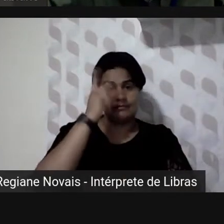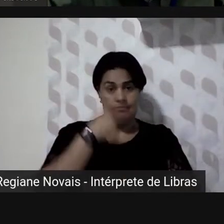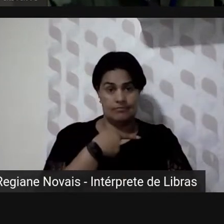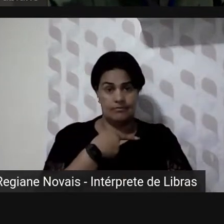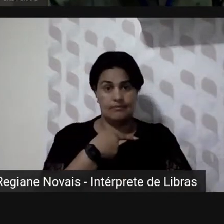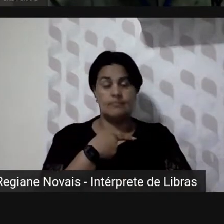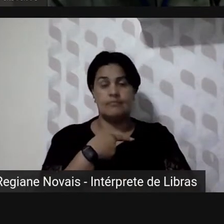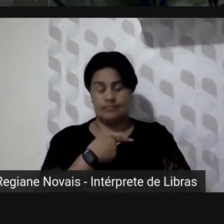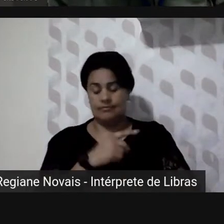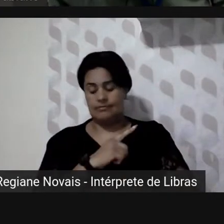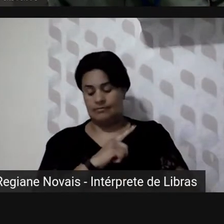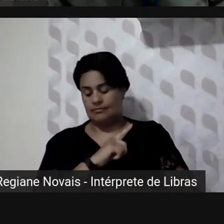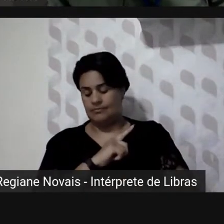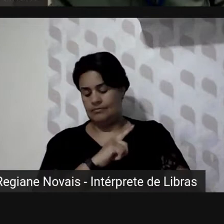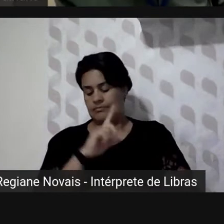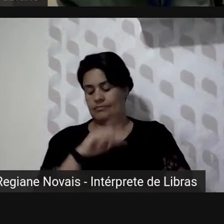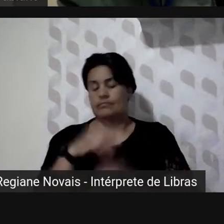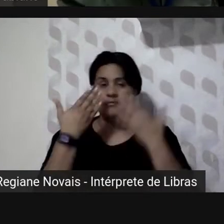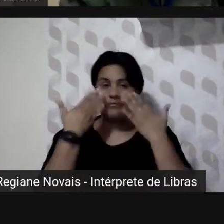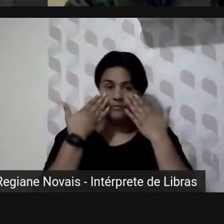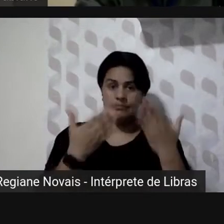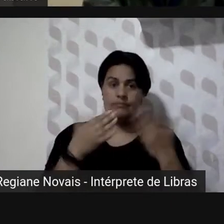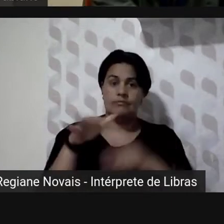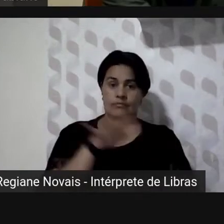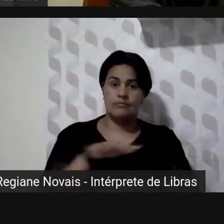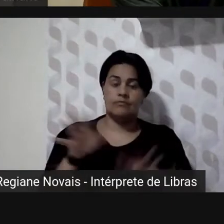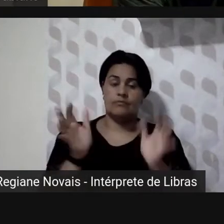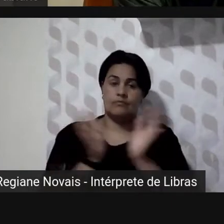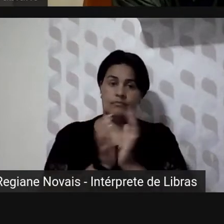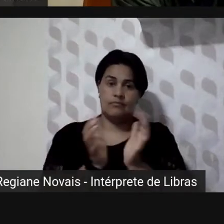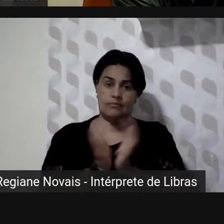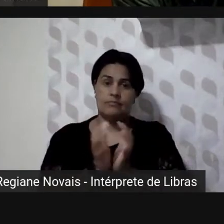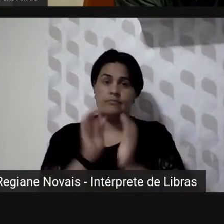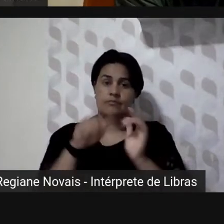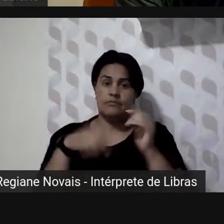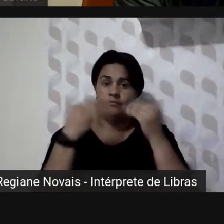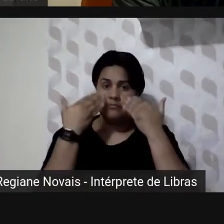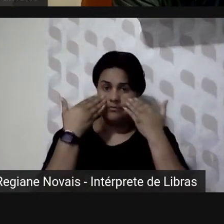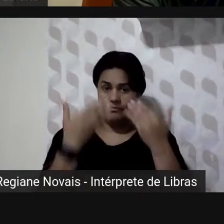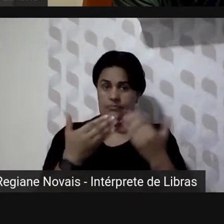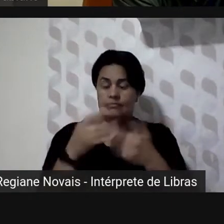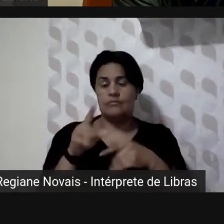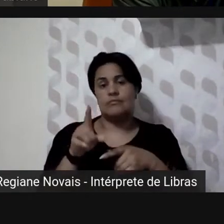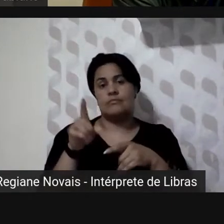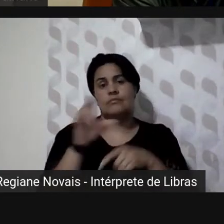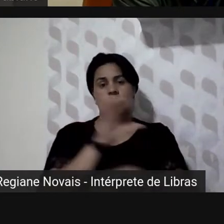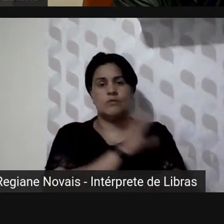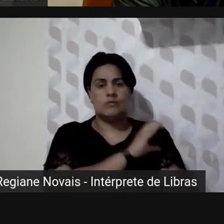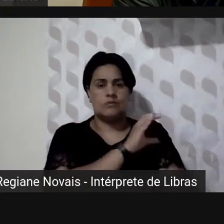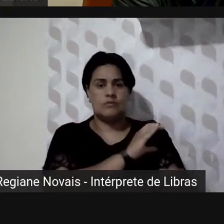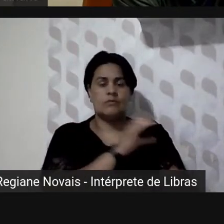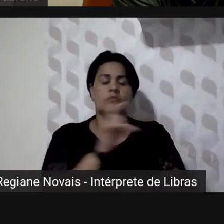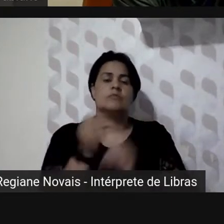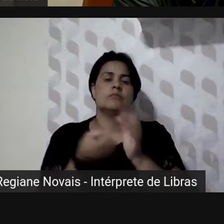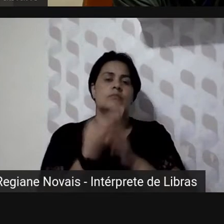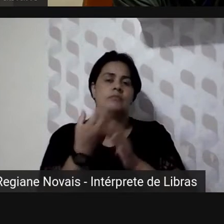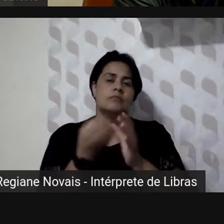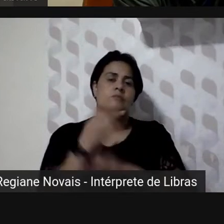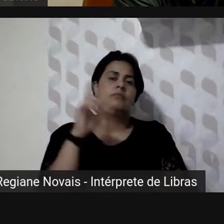frente de uma equipe de tanta equipe de que coordenou a produção e a disposição